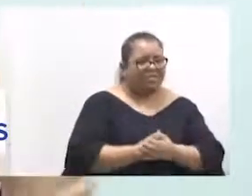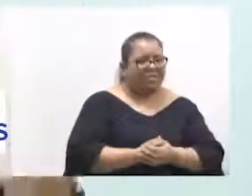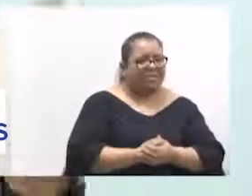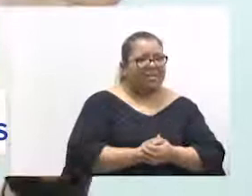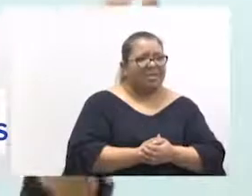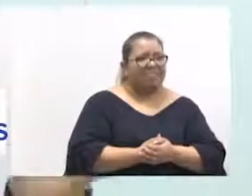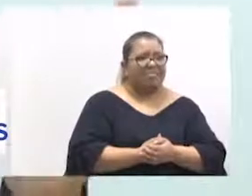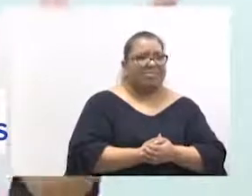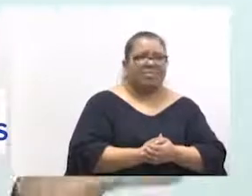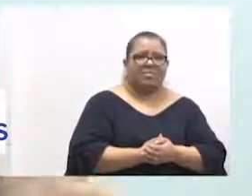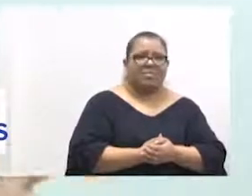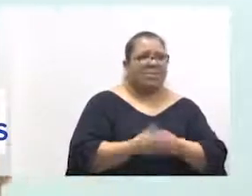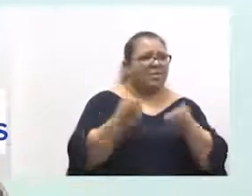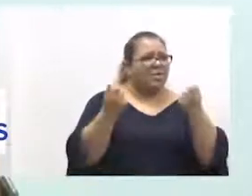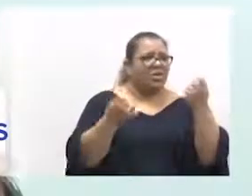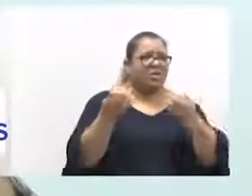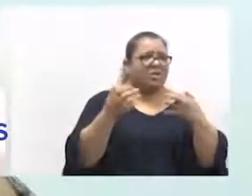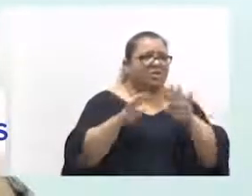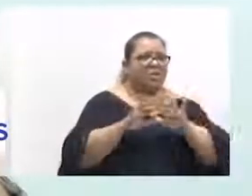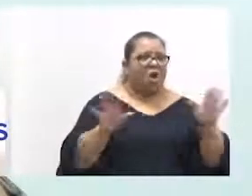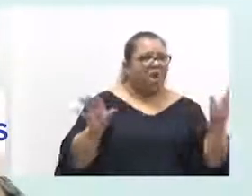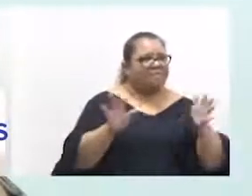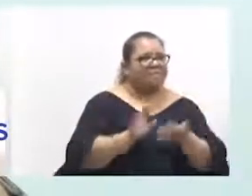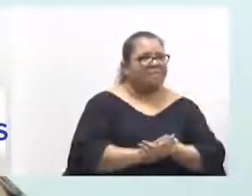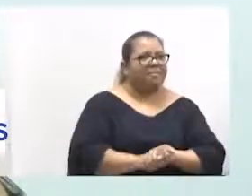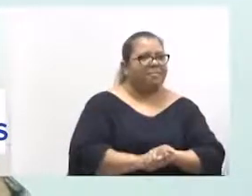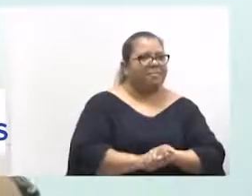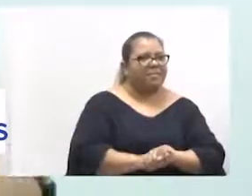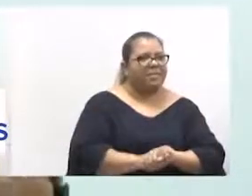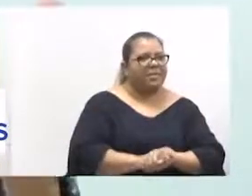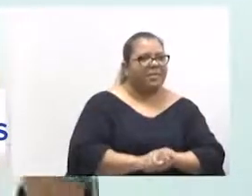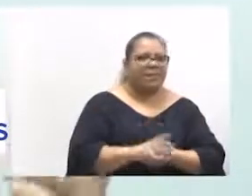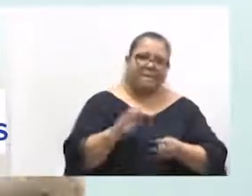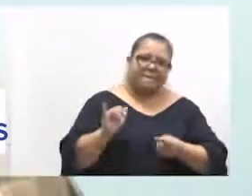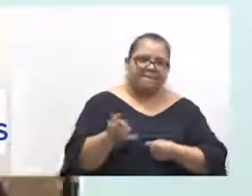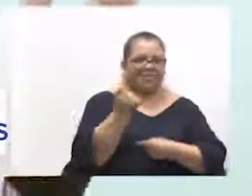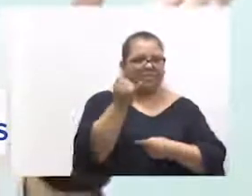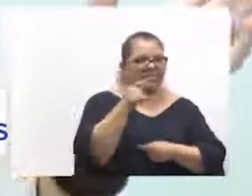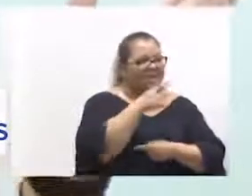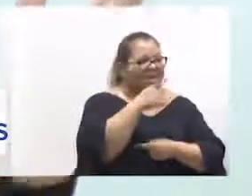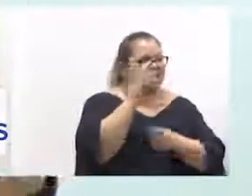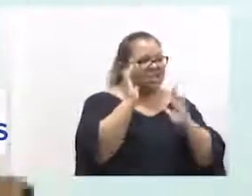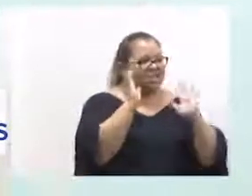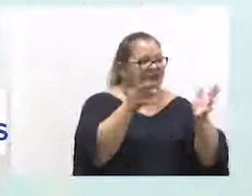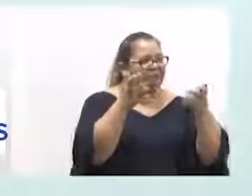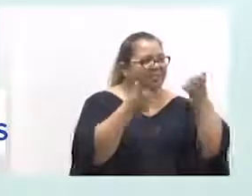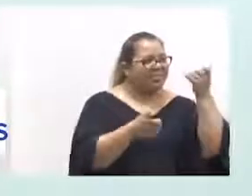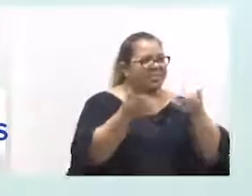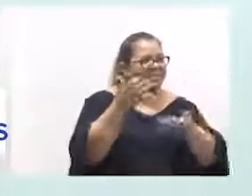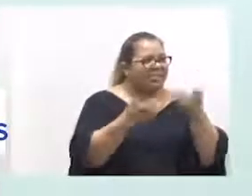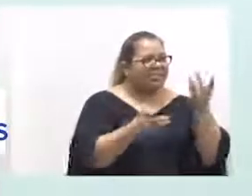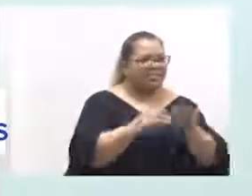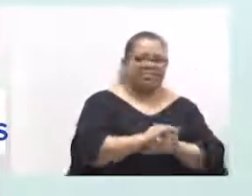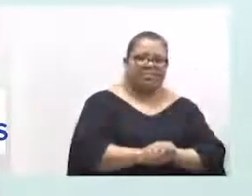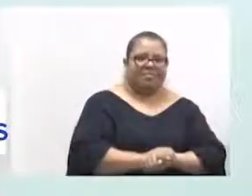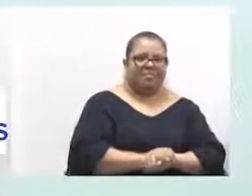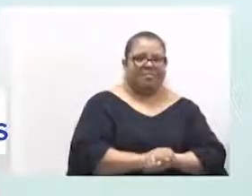queria falar mais dessa parte prática, aproveitar que a Cristina falou bem de incidência,